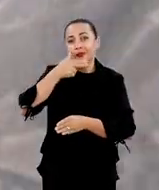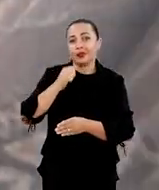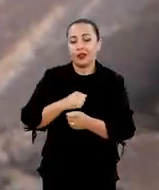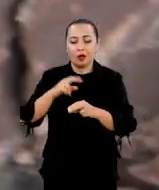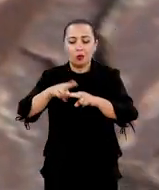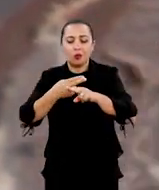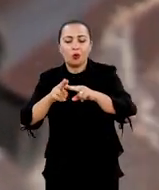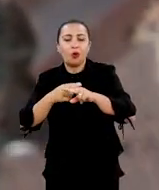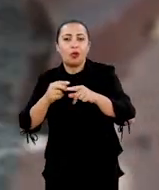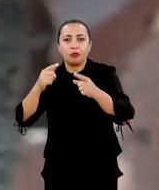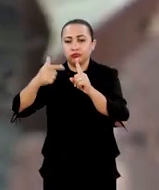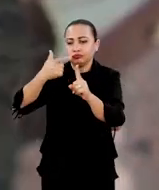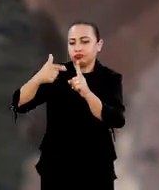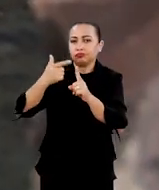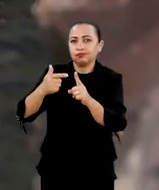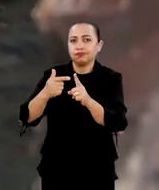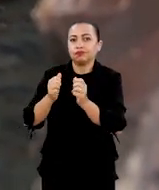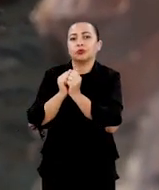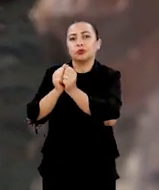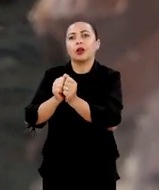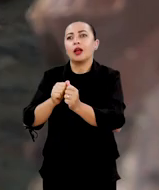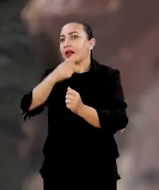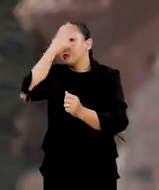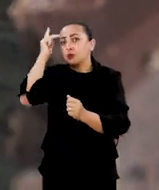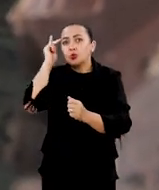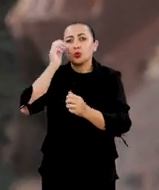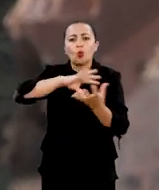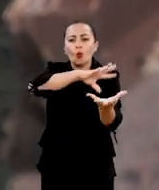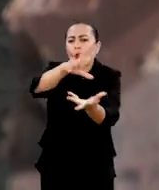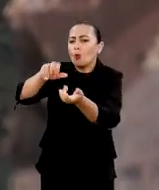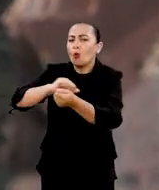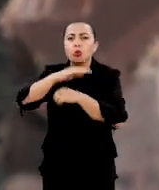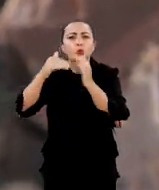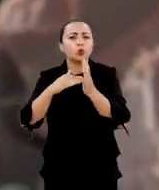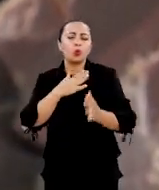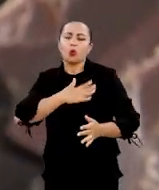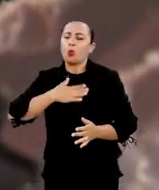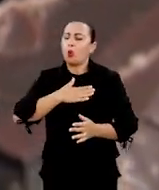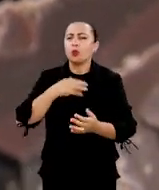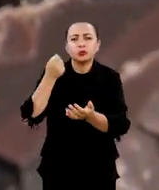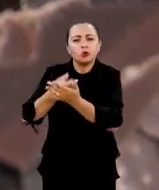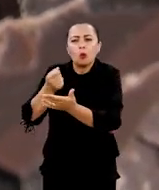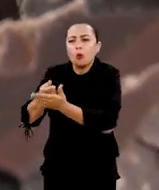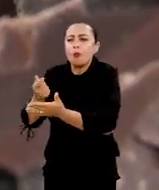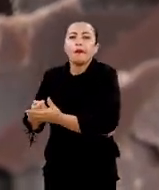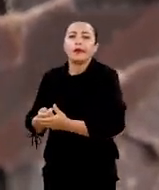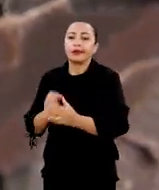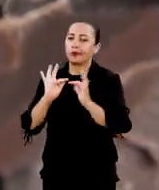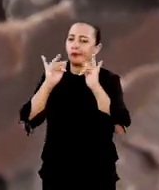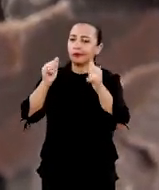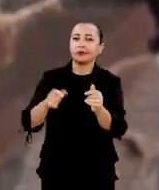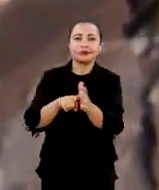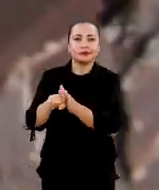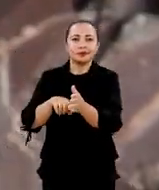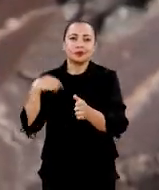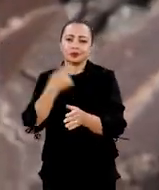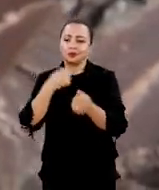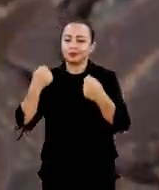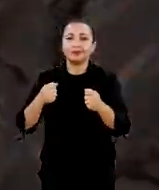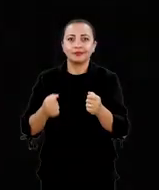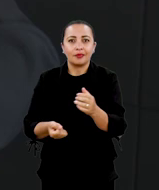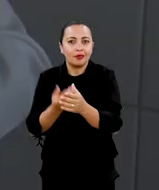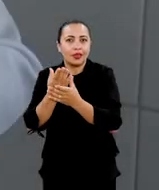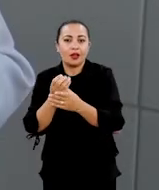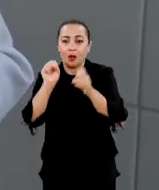e um chocolate que é um produto que todo mundo no mundo consome. A gente espera que ao final dessa pesquisa a gente possa